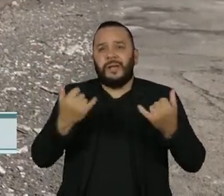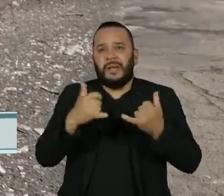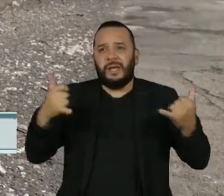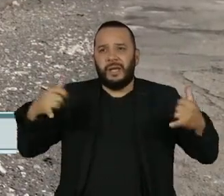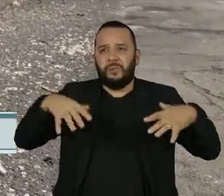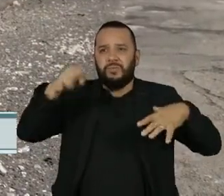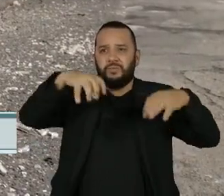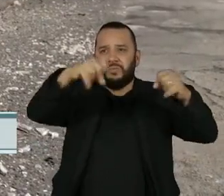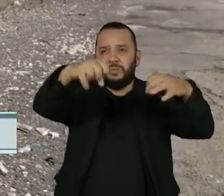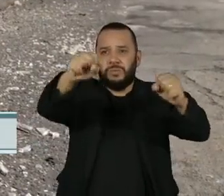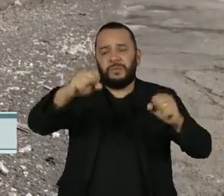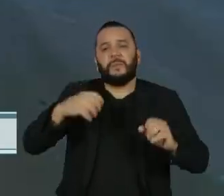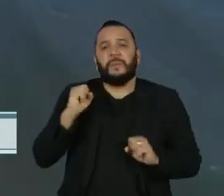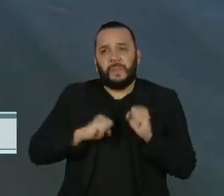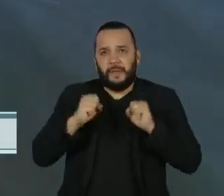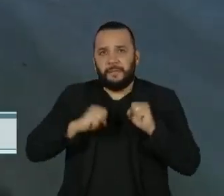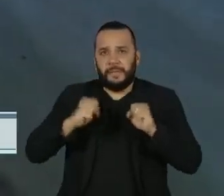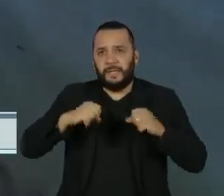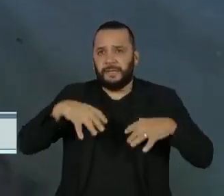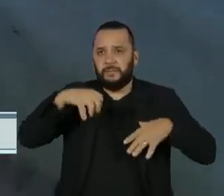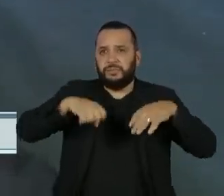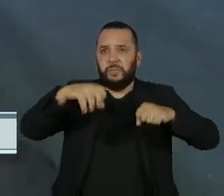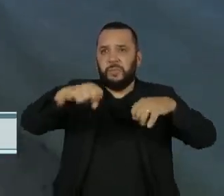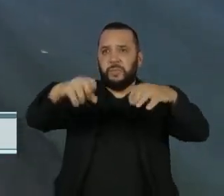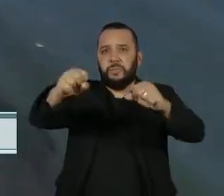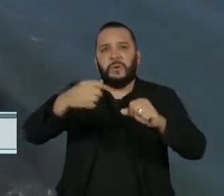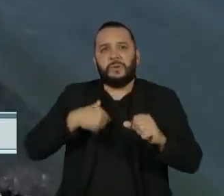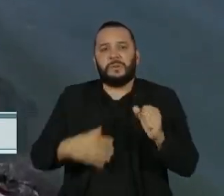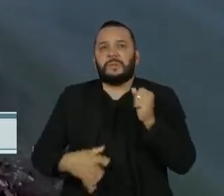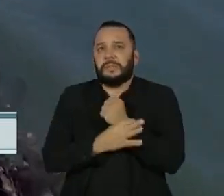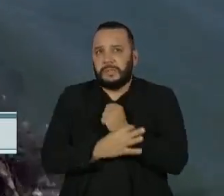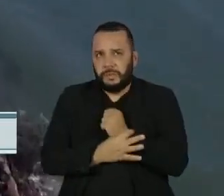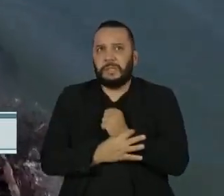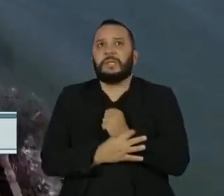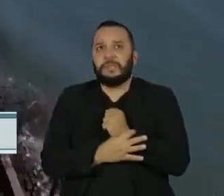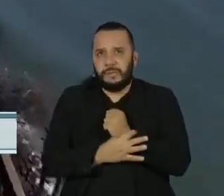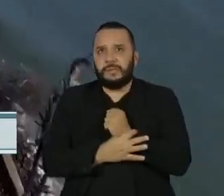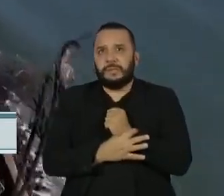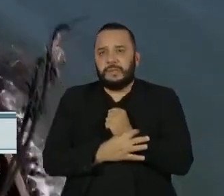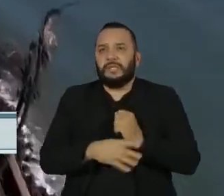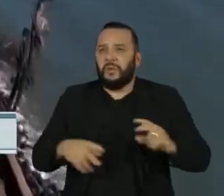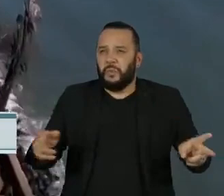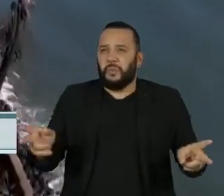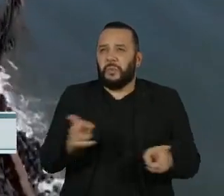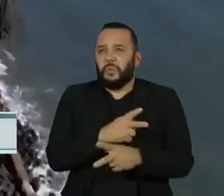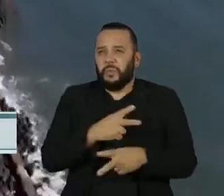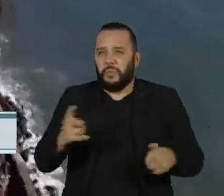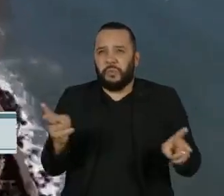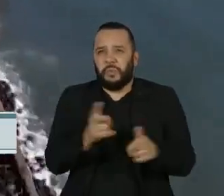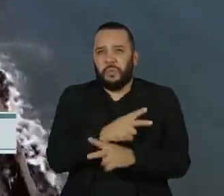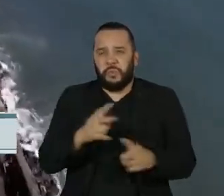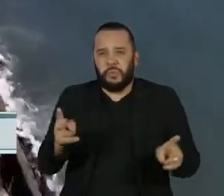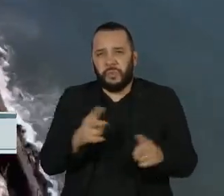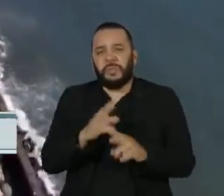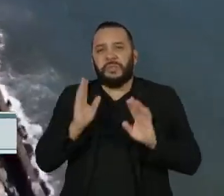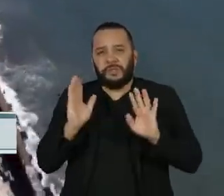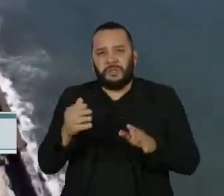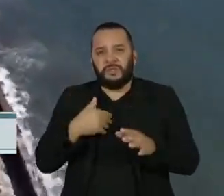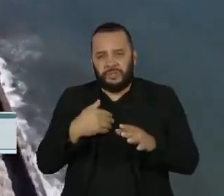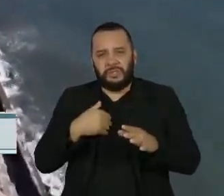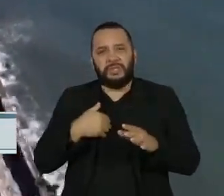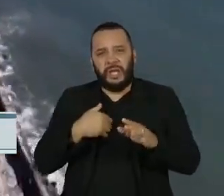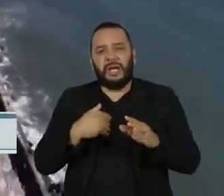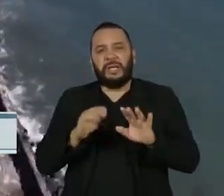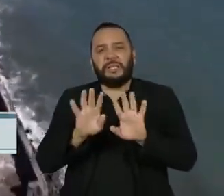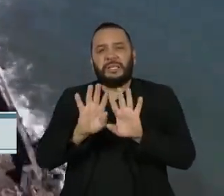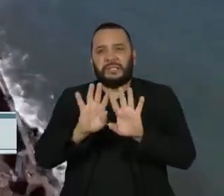responsável desligou a luz parcialmente por segurança quando o vento forte derrubou cercas elétricas que